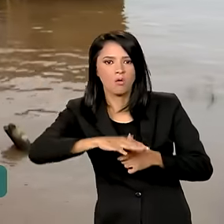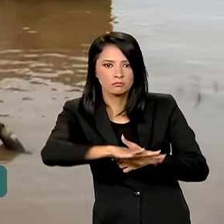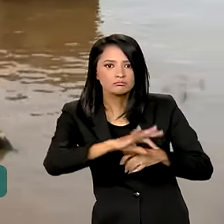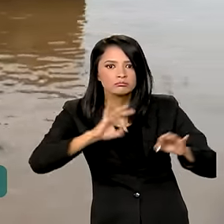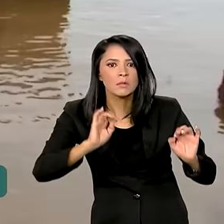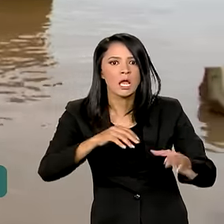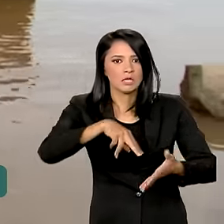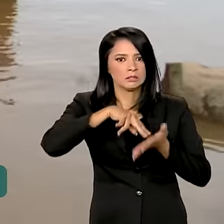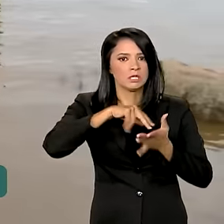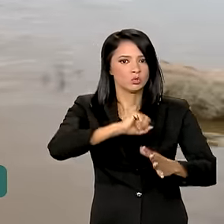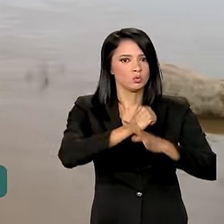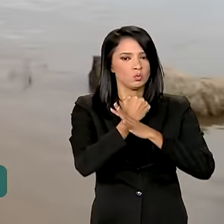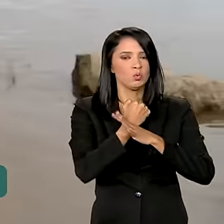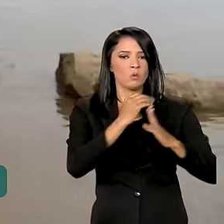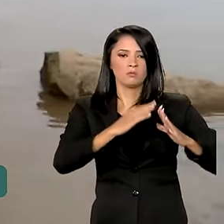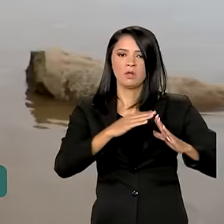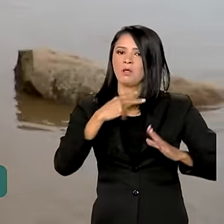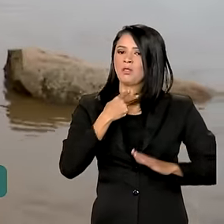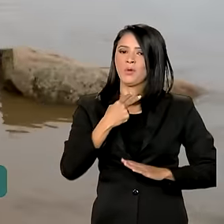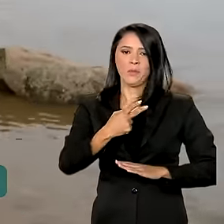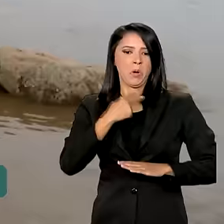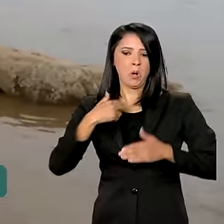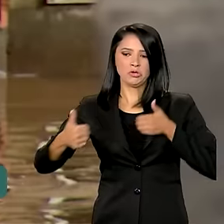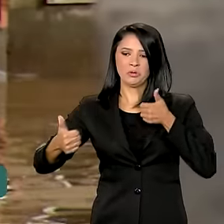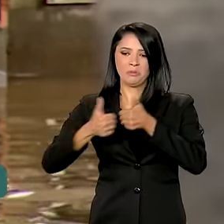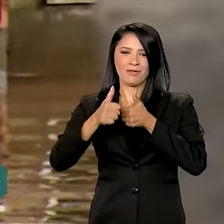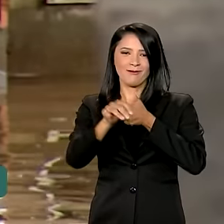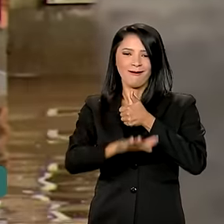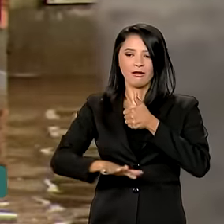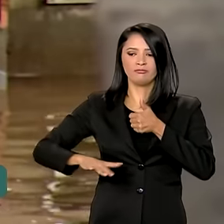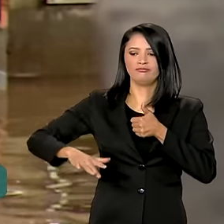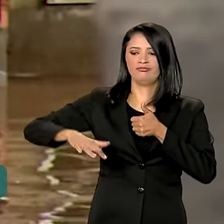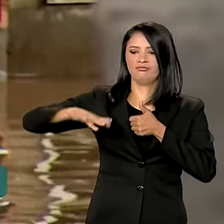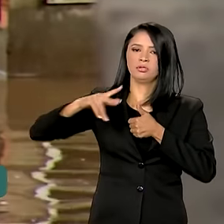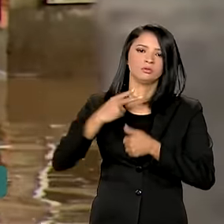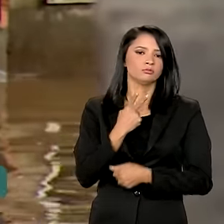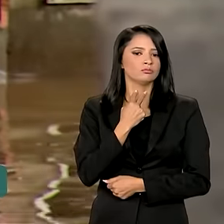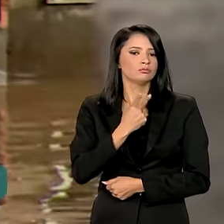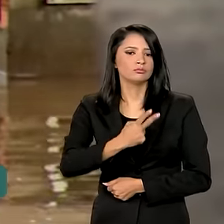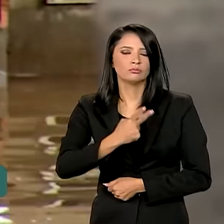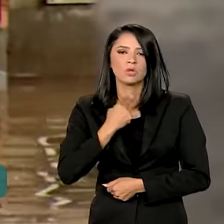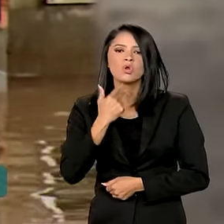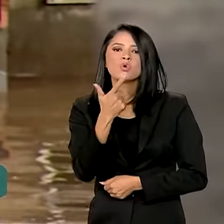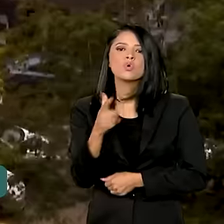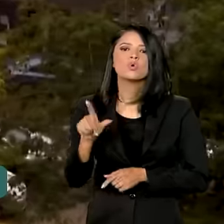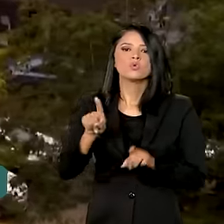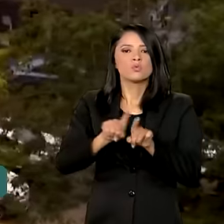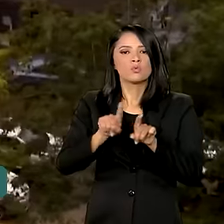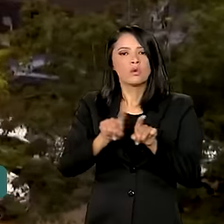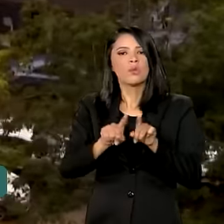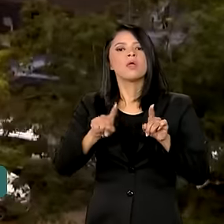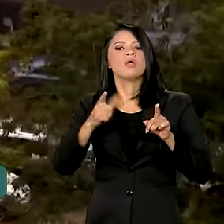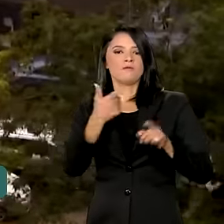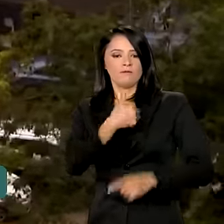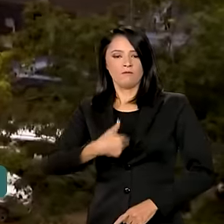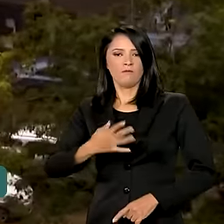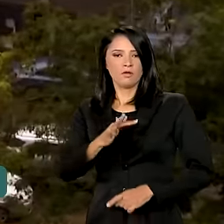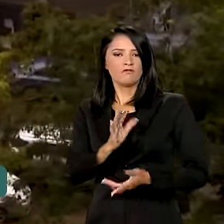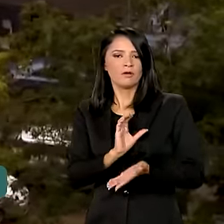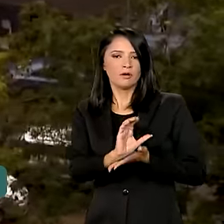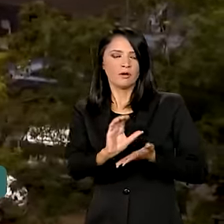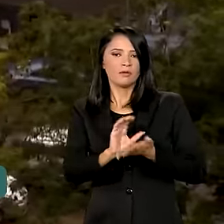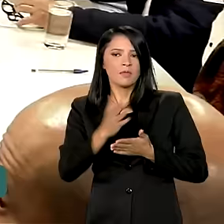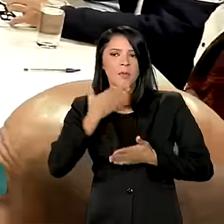ou seja, o imóvel não pode estar em uma área alagável. Em outra frente, o governo federal vai investir na